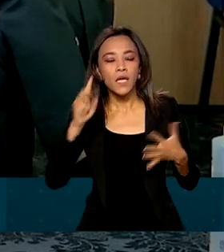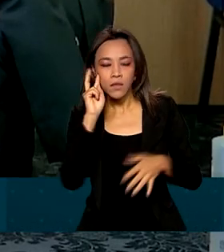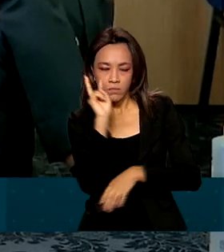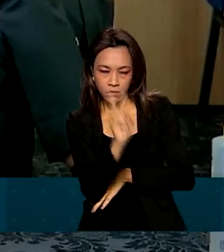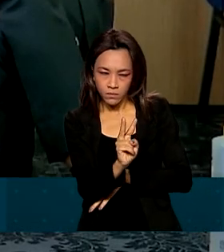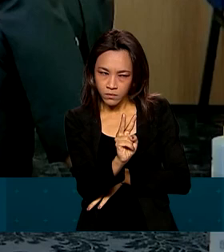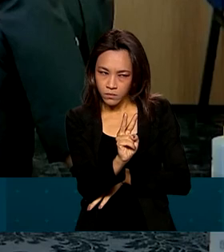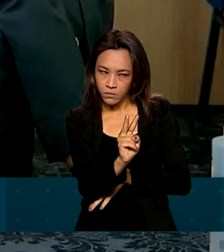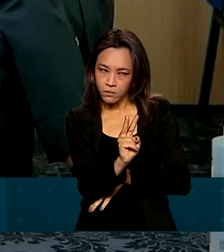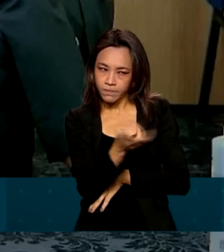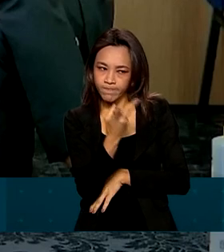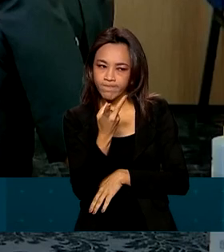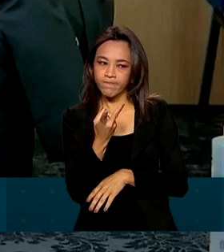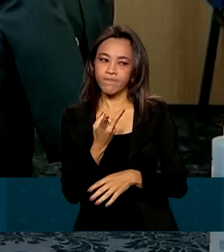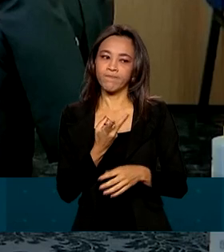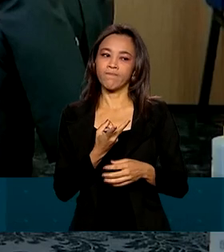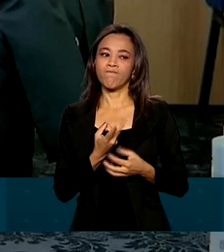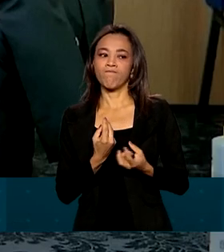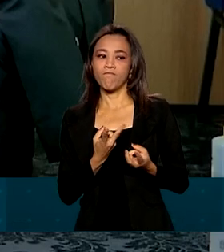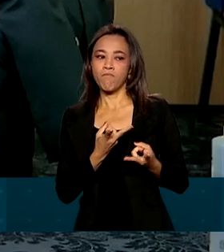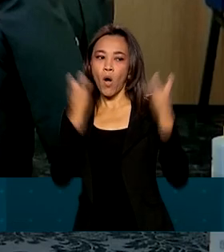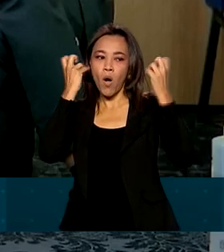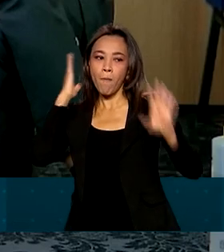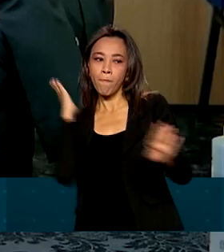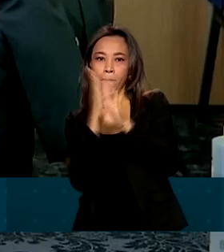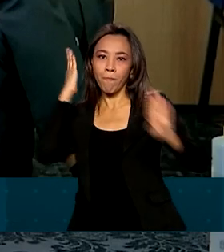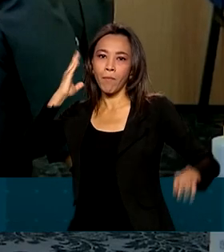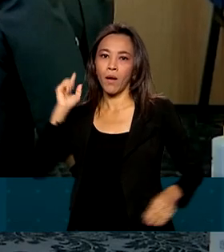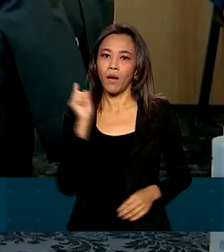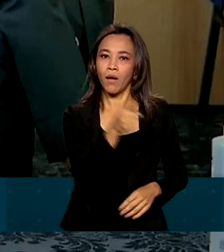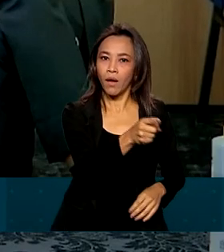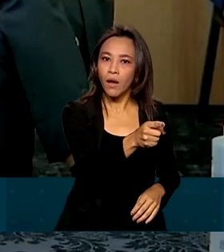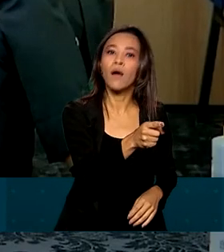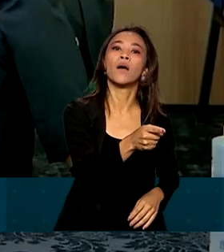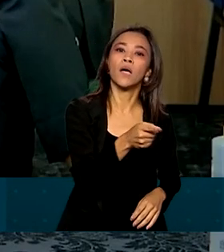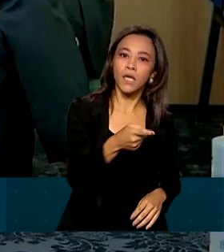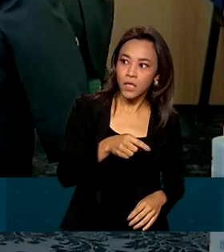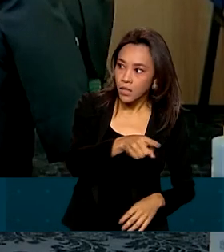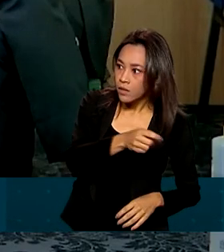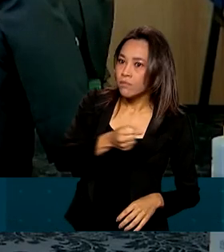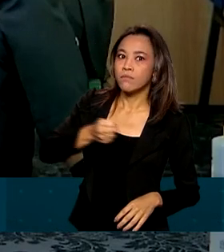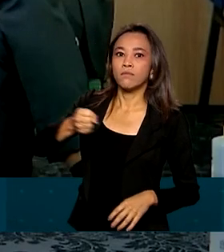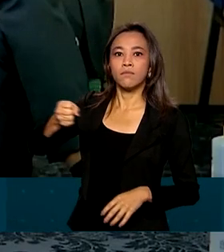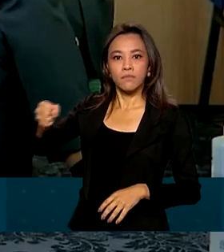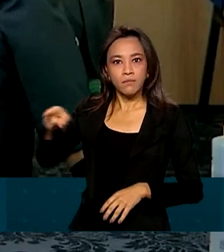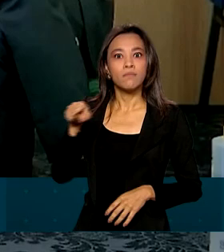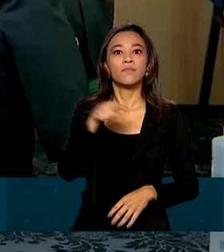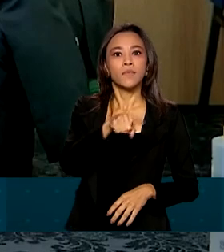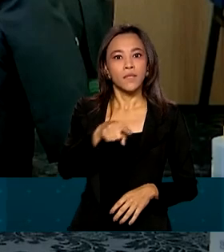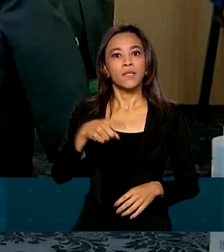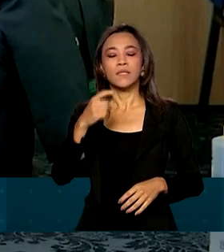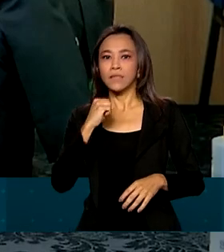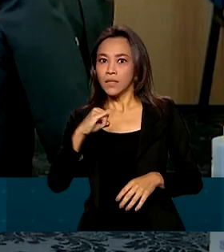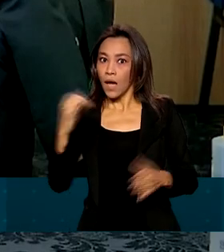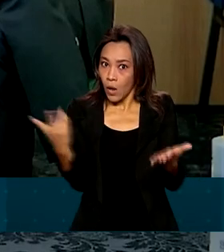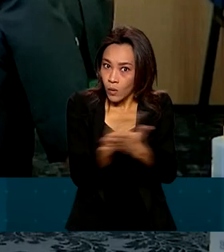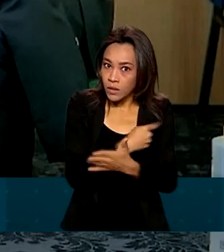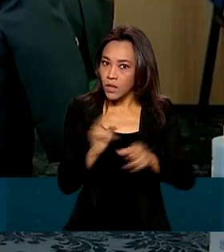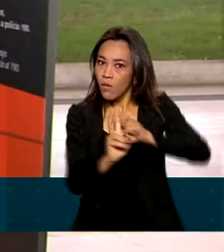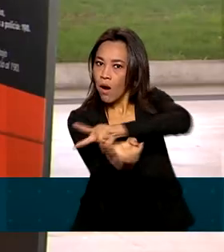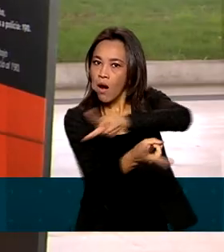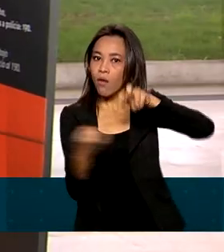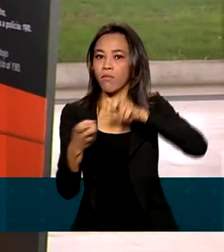diferenciado, identificar, suspeitar e melhor encaminhar as situações que sugiram a prática do tráfico de